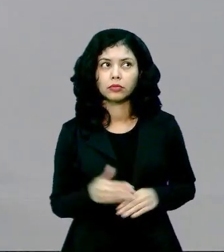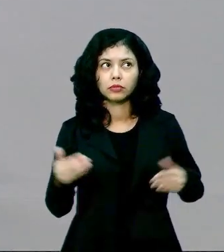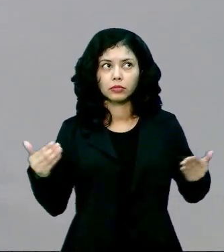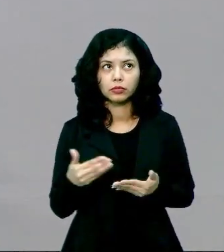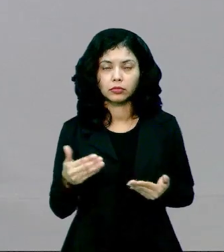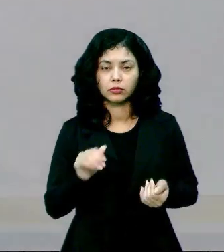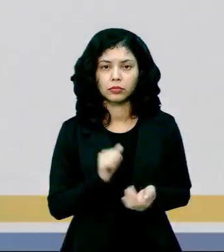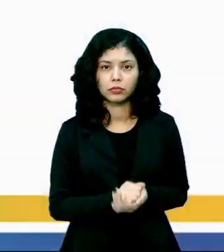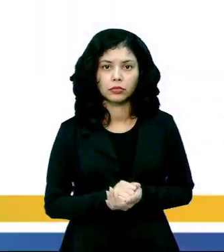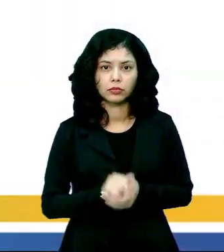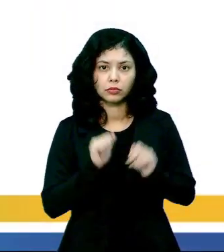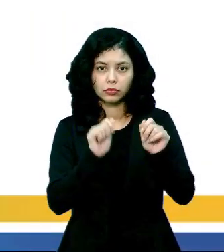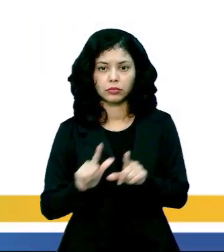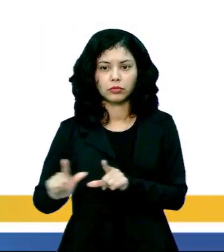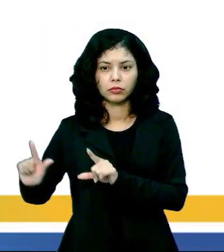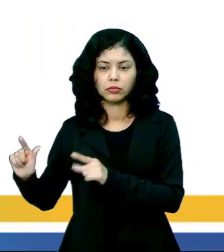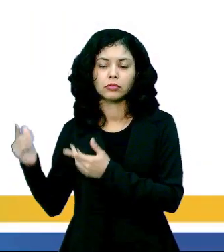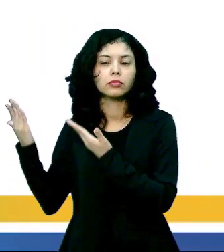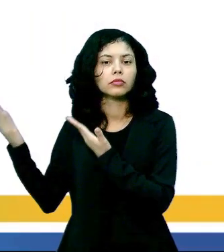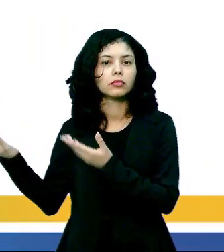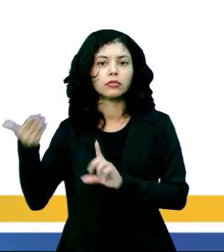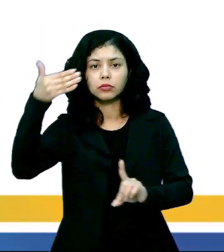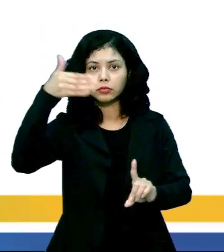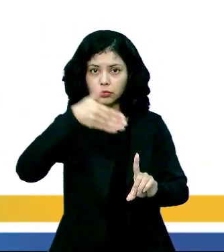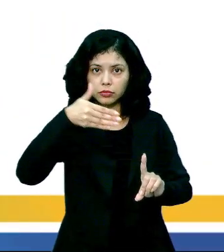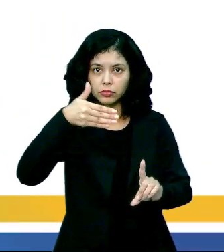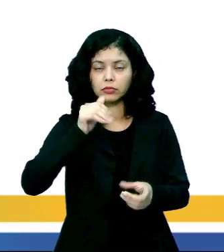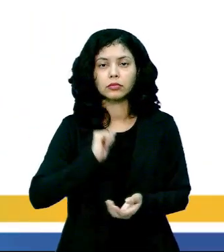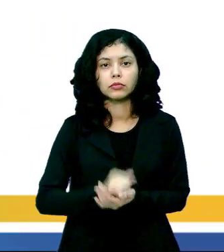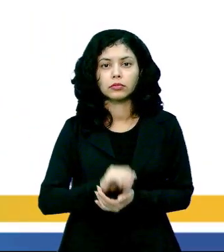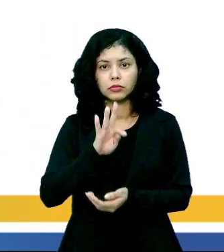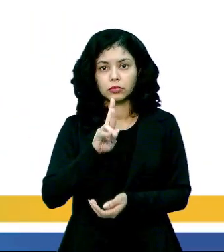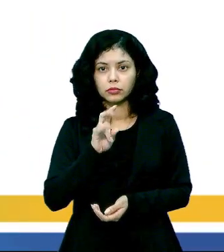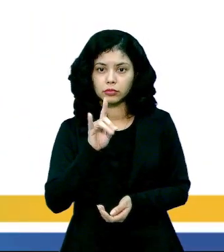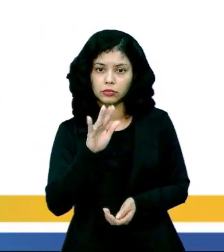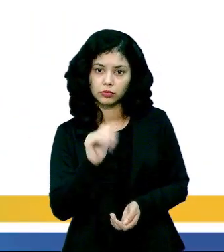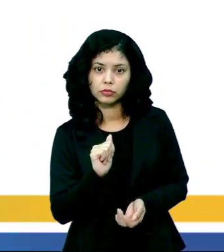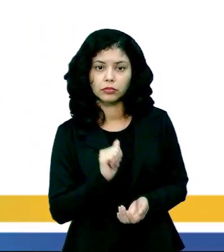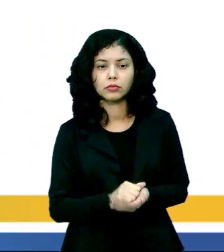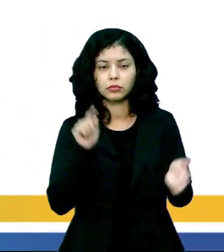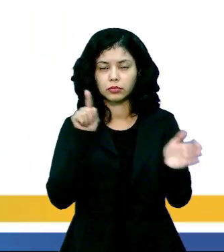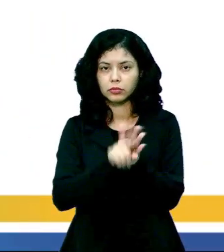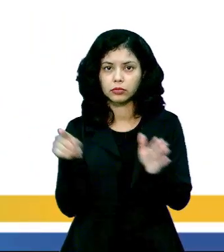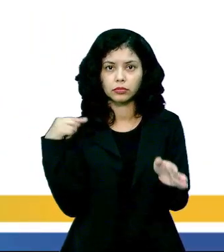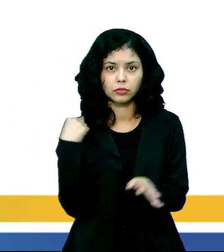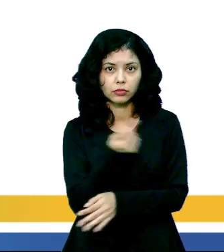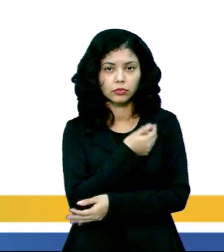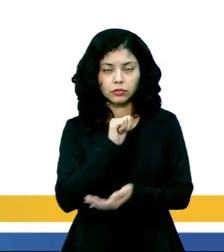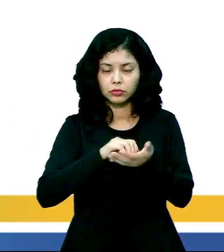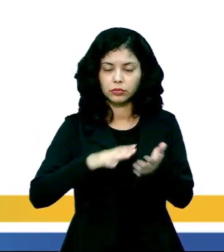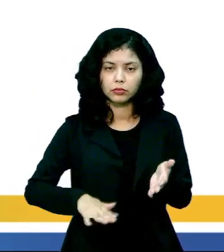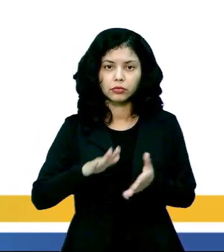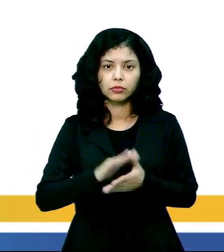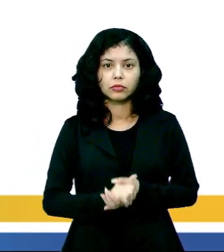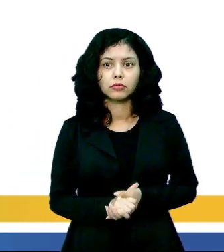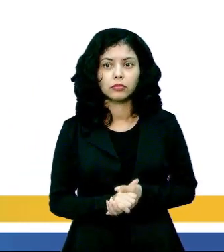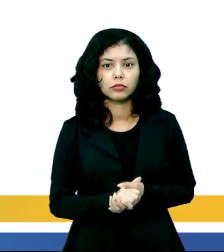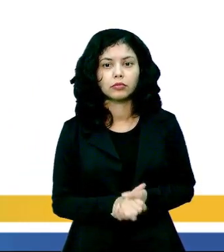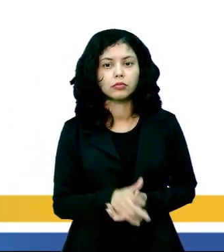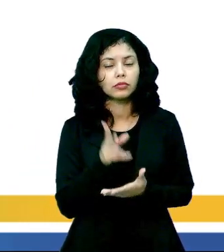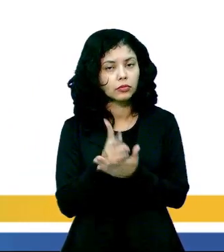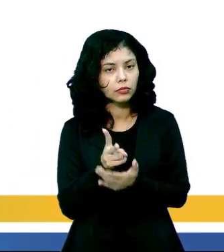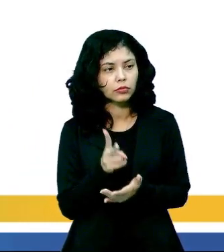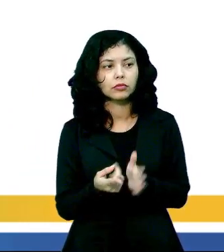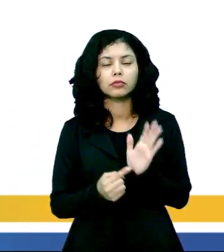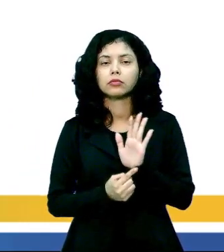Agora eu mostro a todos vocês a referência bibliográfica de uma das questões do nosso Exercitando, que eu